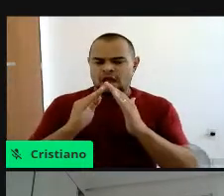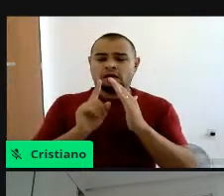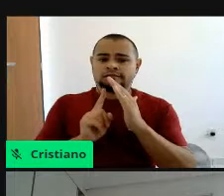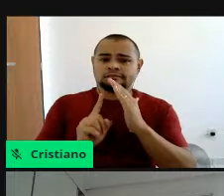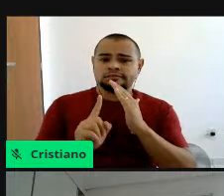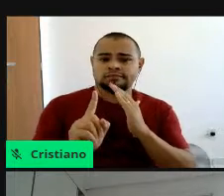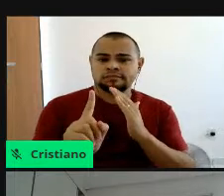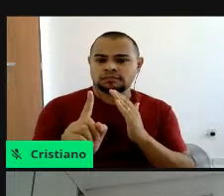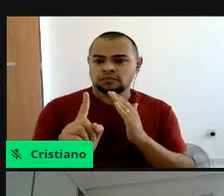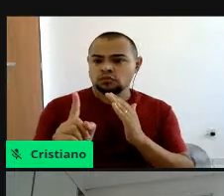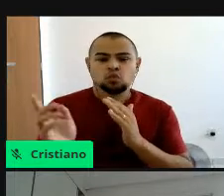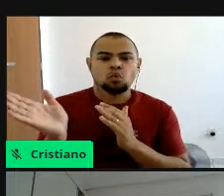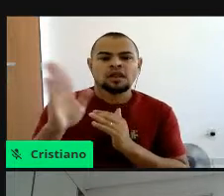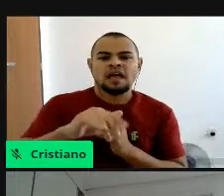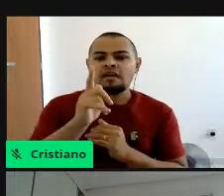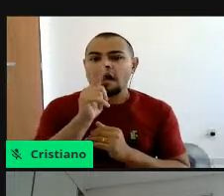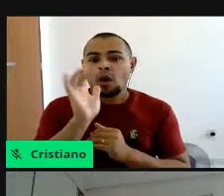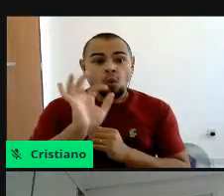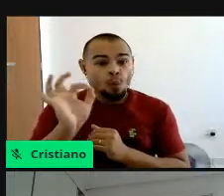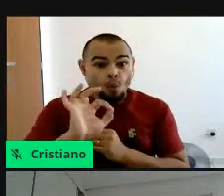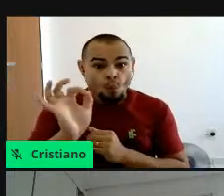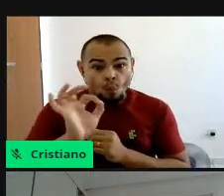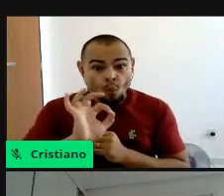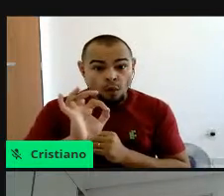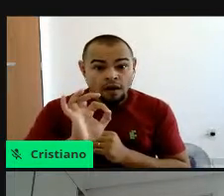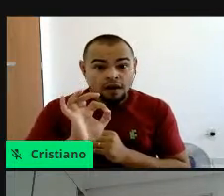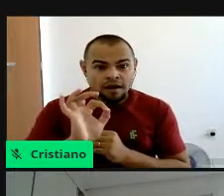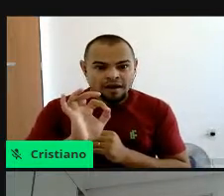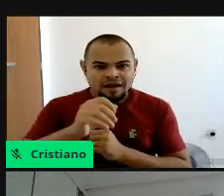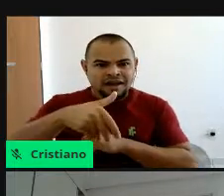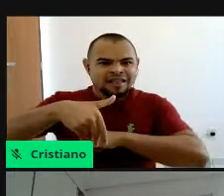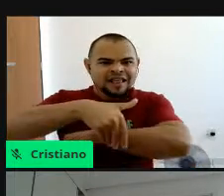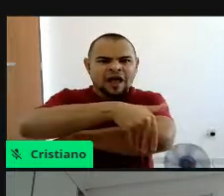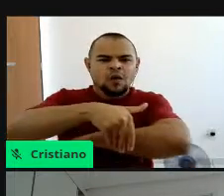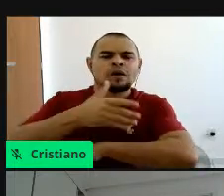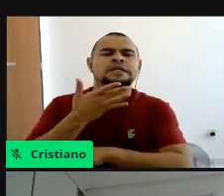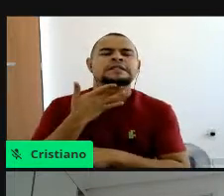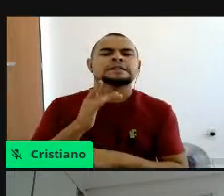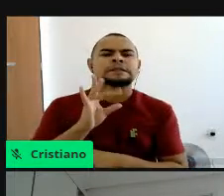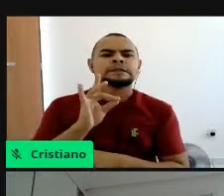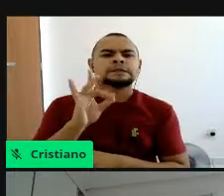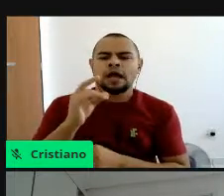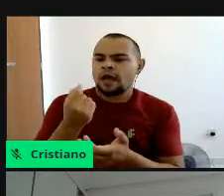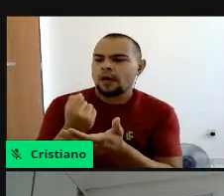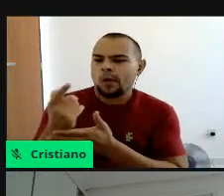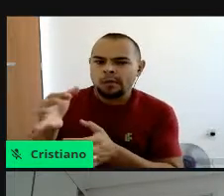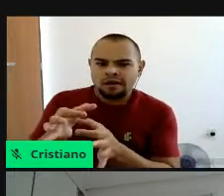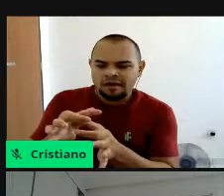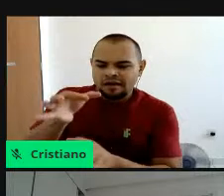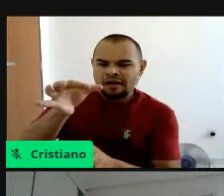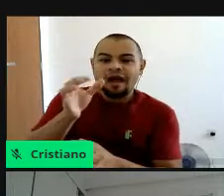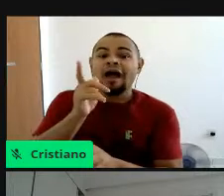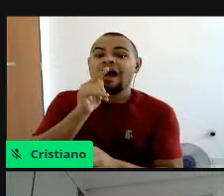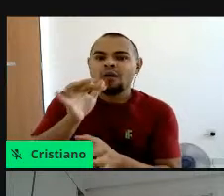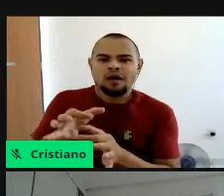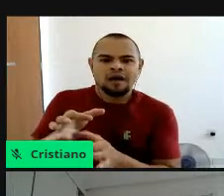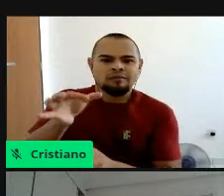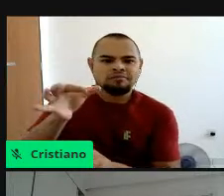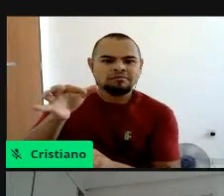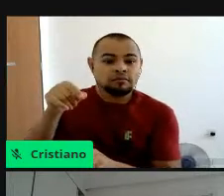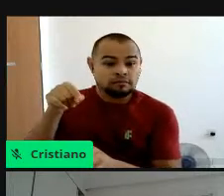leva água, por exemplo, e a gente fica com sede na rua e compra uma água na garrafinha,